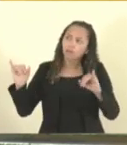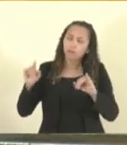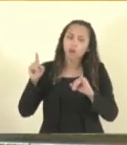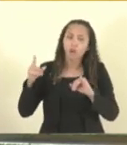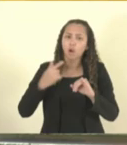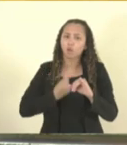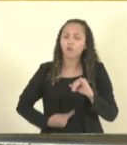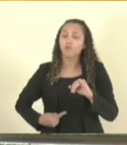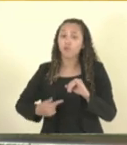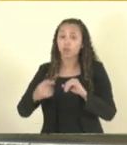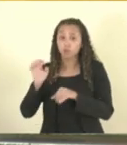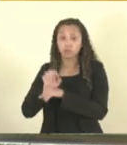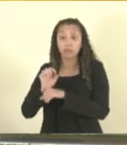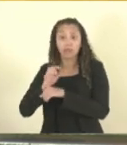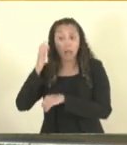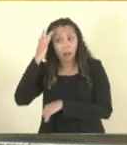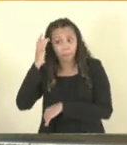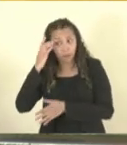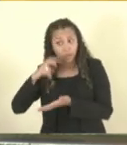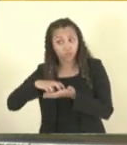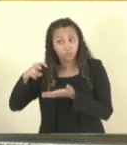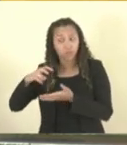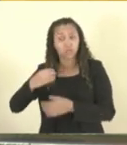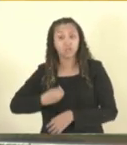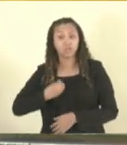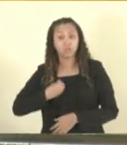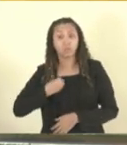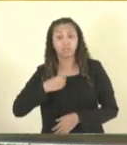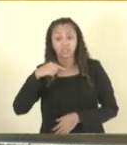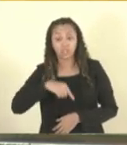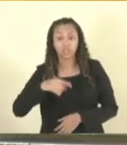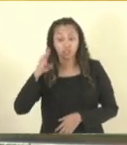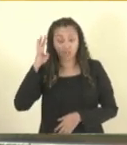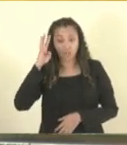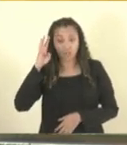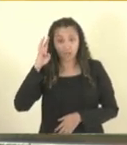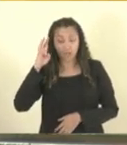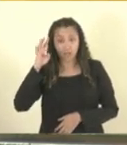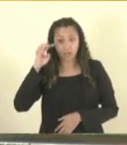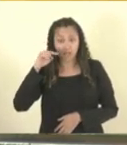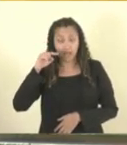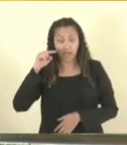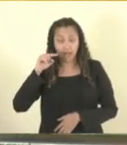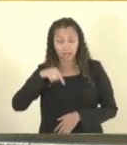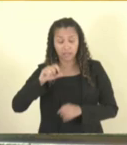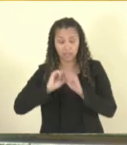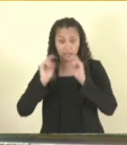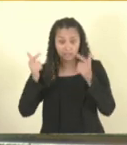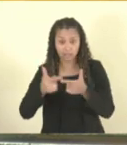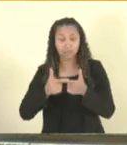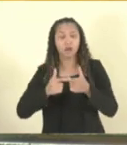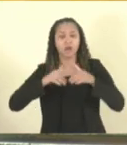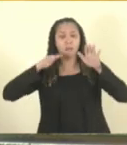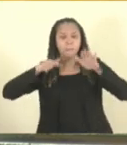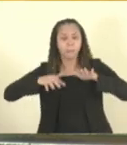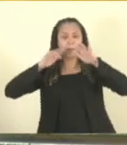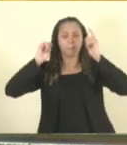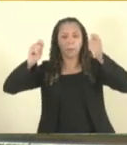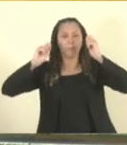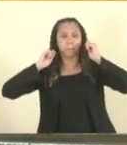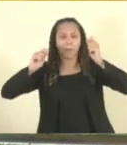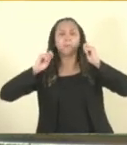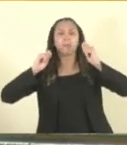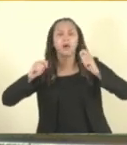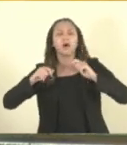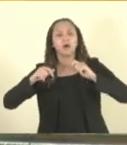para que reveja. Amanhã, pela manhã, eles estarão todos aqui na porta da Assembleia Legislativa fazendo aí um movimento com a justa reivindicação. Até